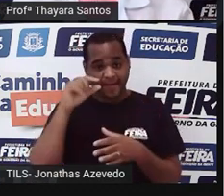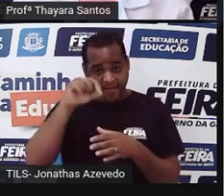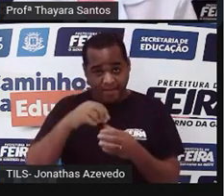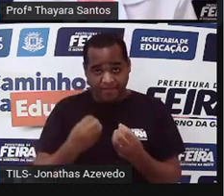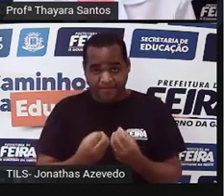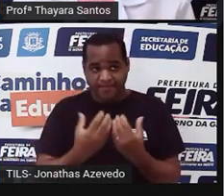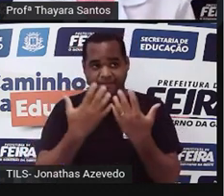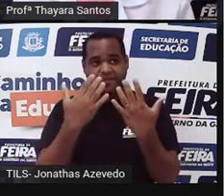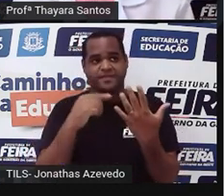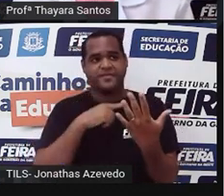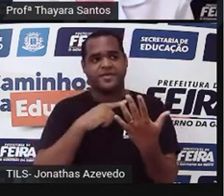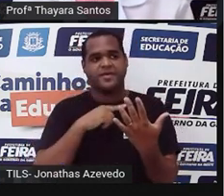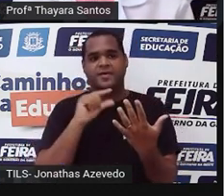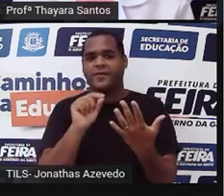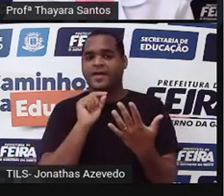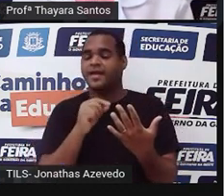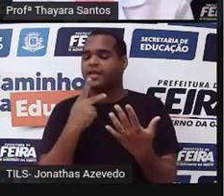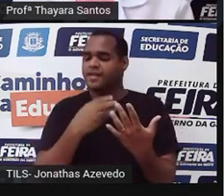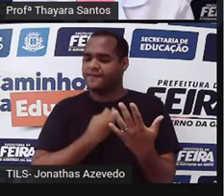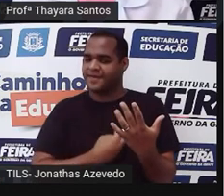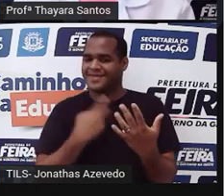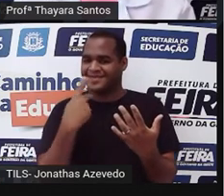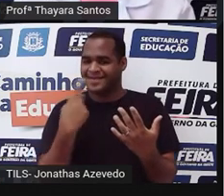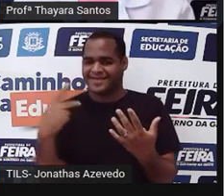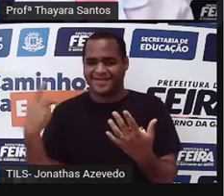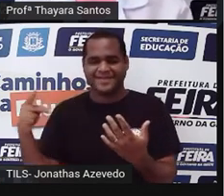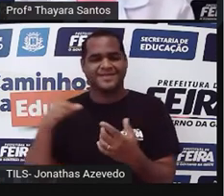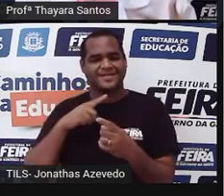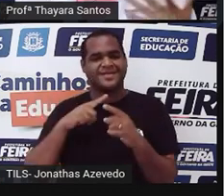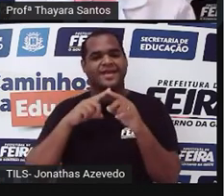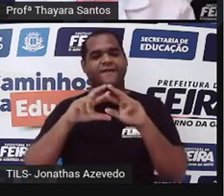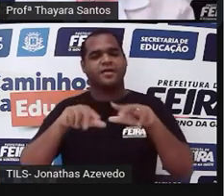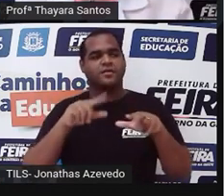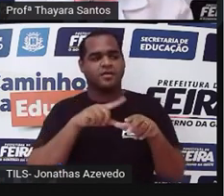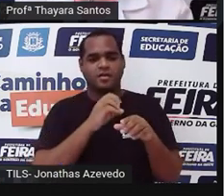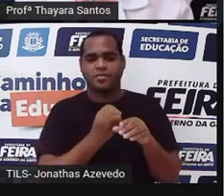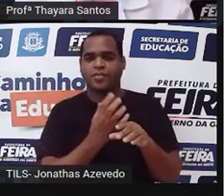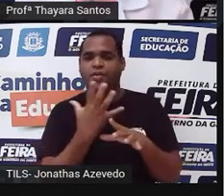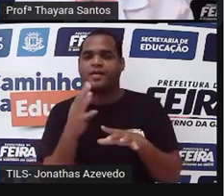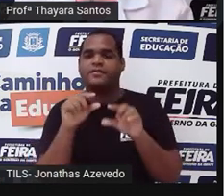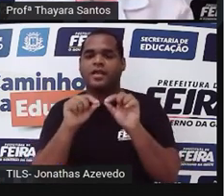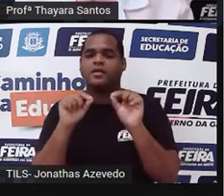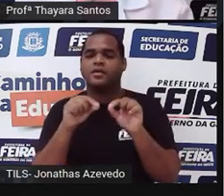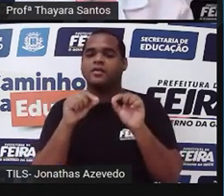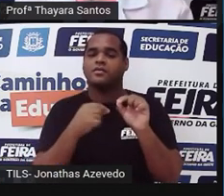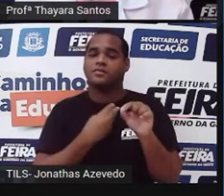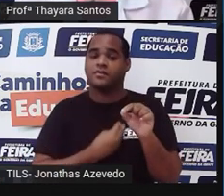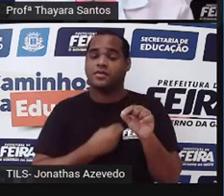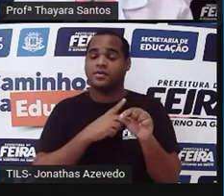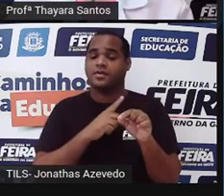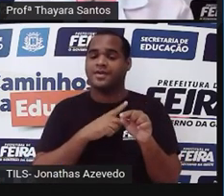é a fase duradoura da vida delas e o esporófito é a fase passageira da vida delas.